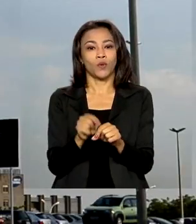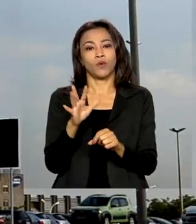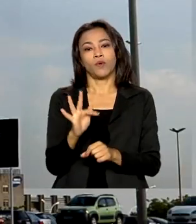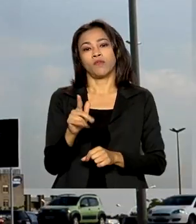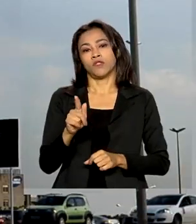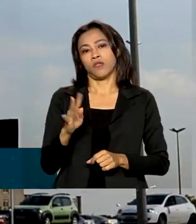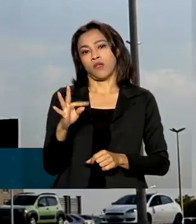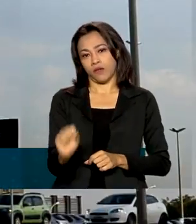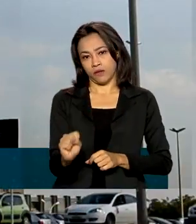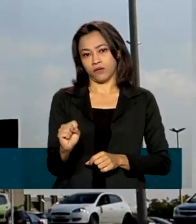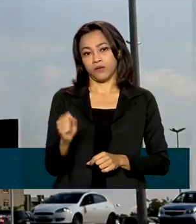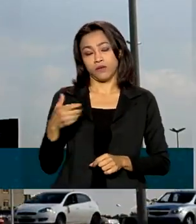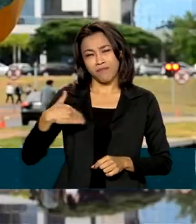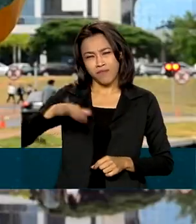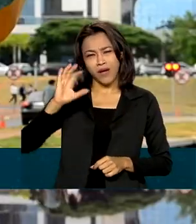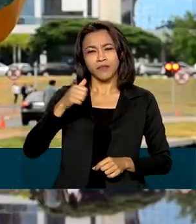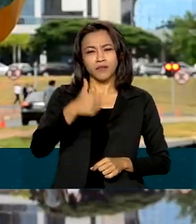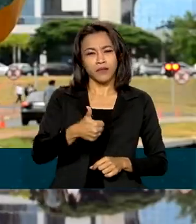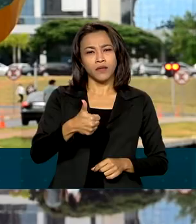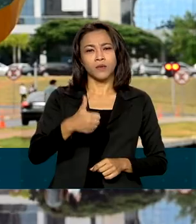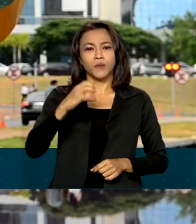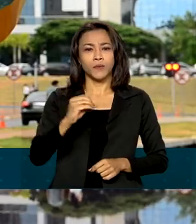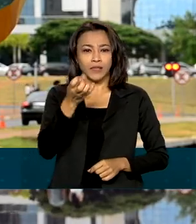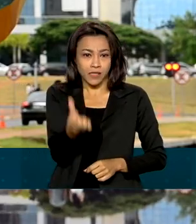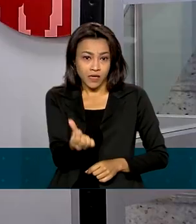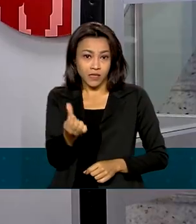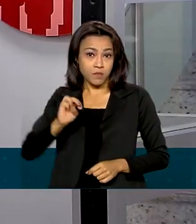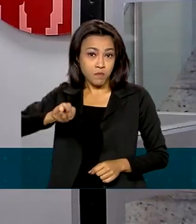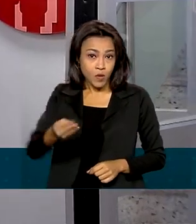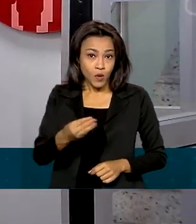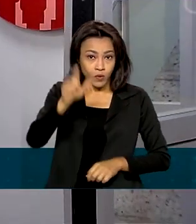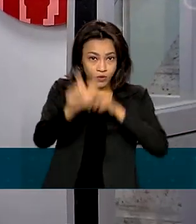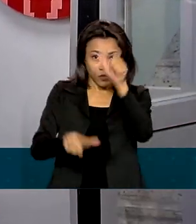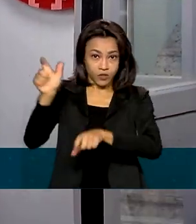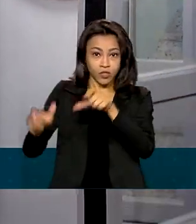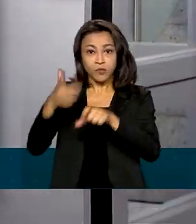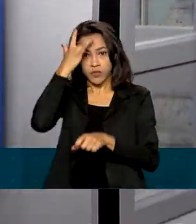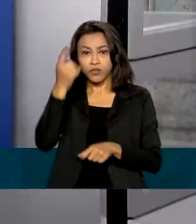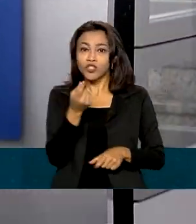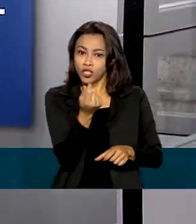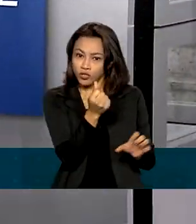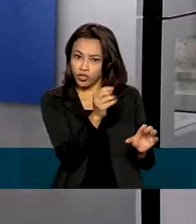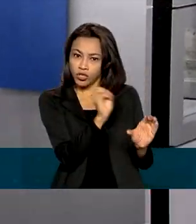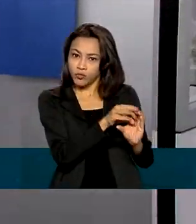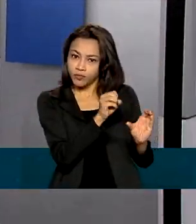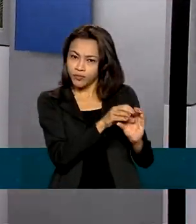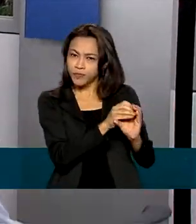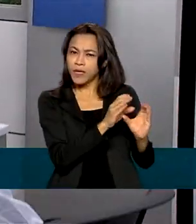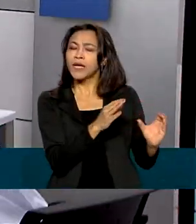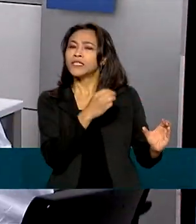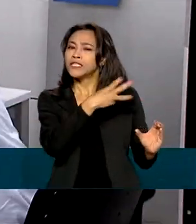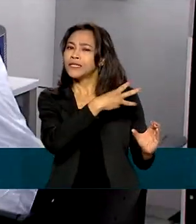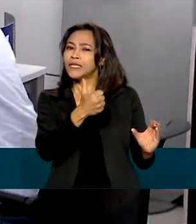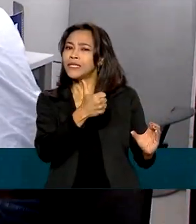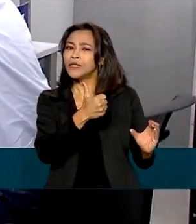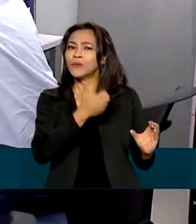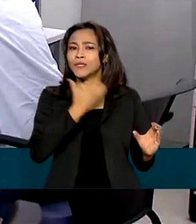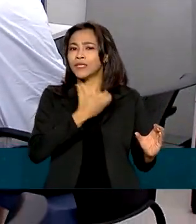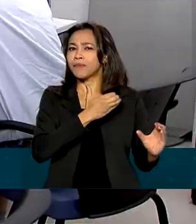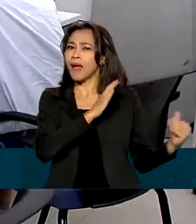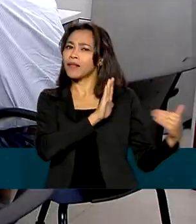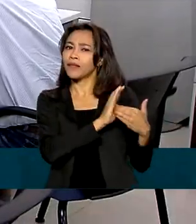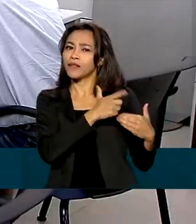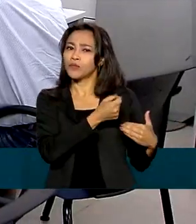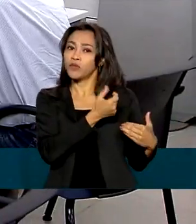Serviço. Mais de 106 milhões de trabalhadores que tinham saldo em 31 de dezembro de 2021 receberam o